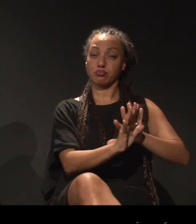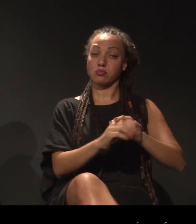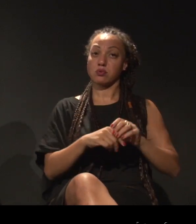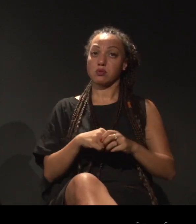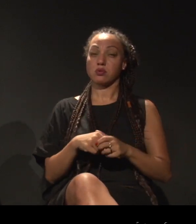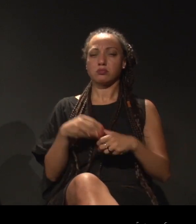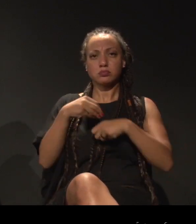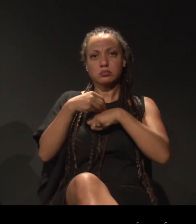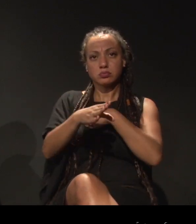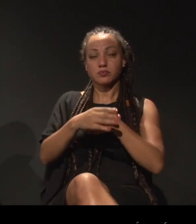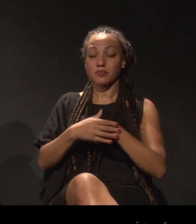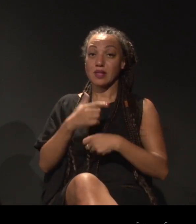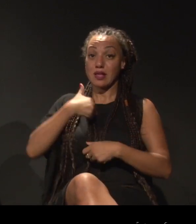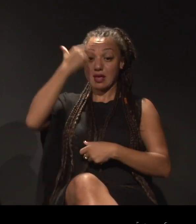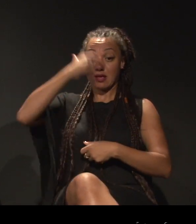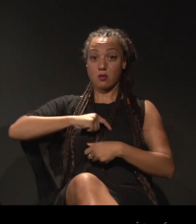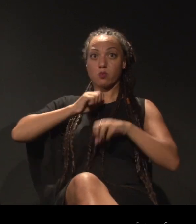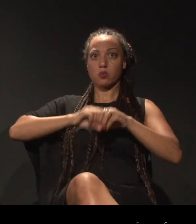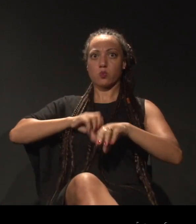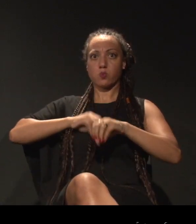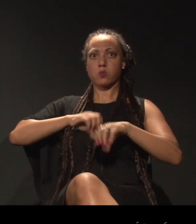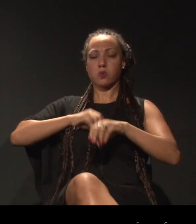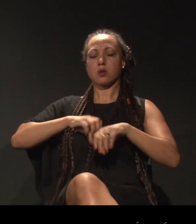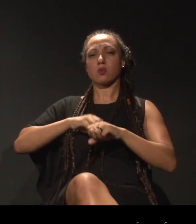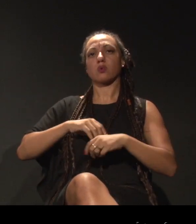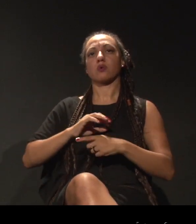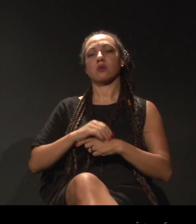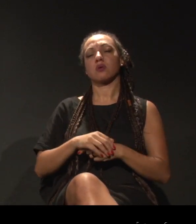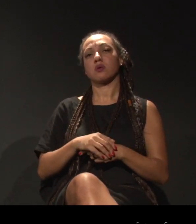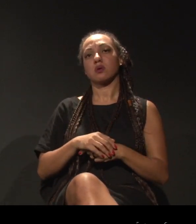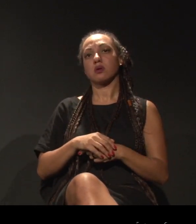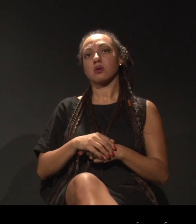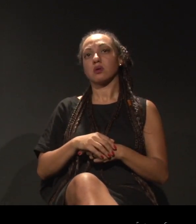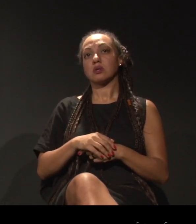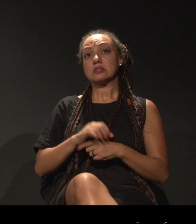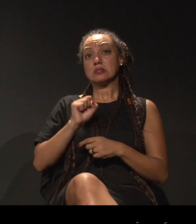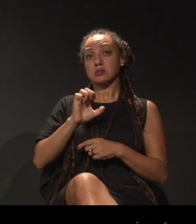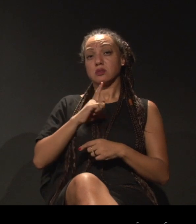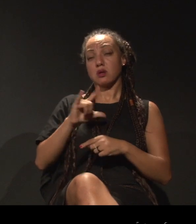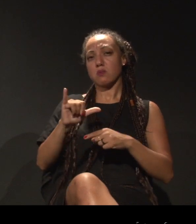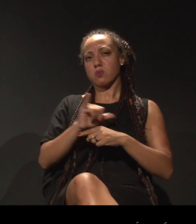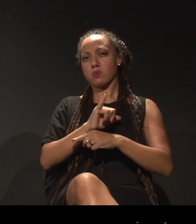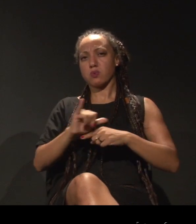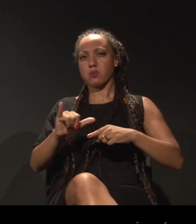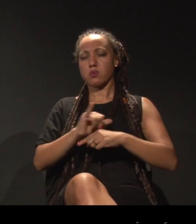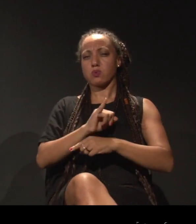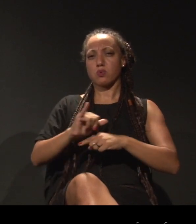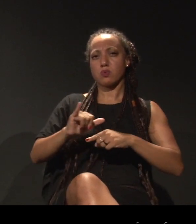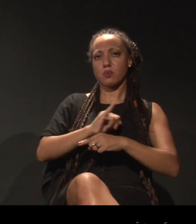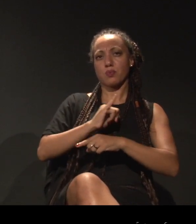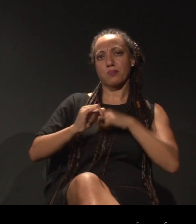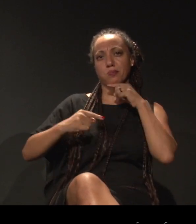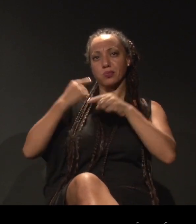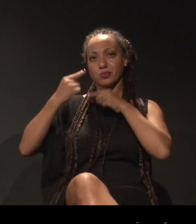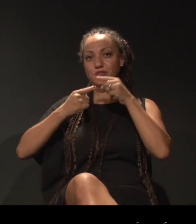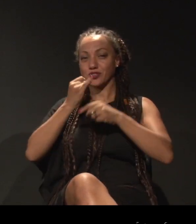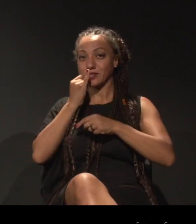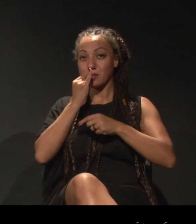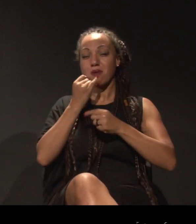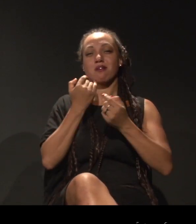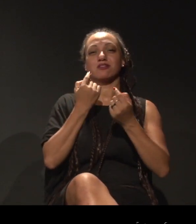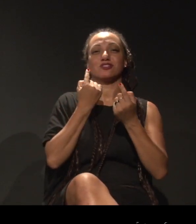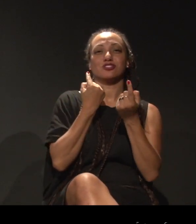talvez não, sendo educadora, certamente, uma articulação política em que o